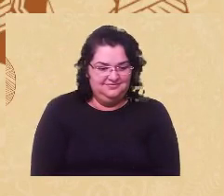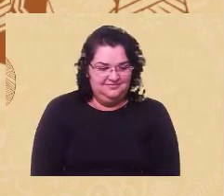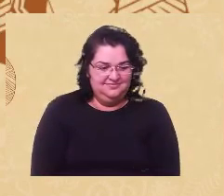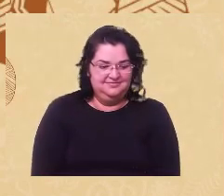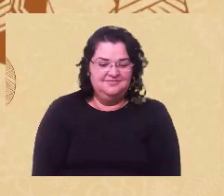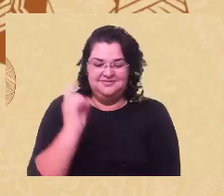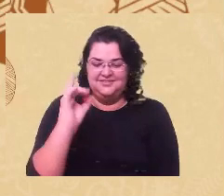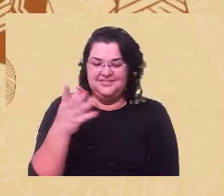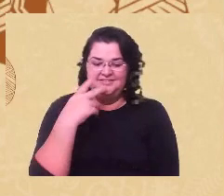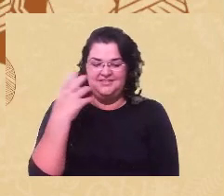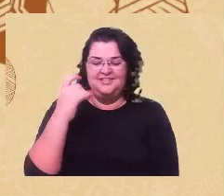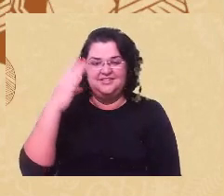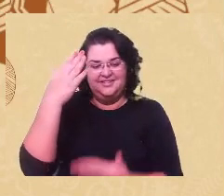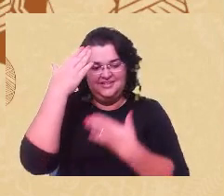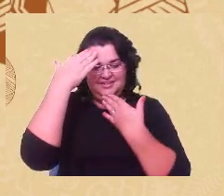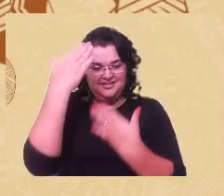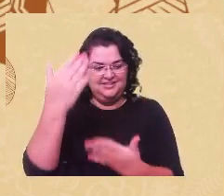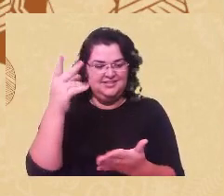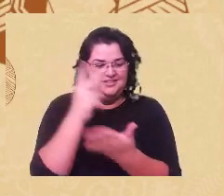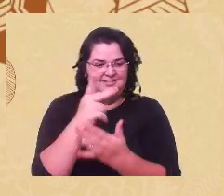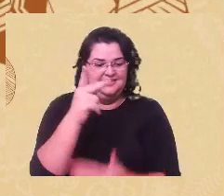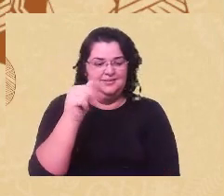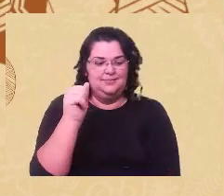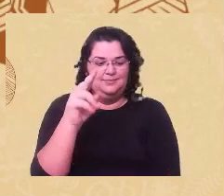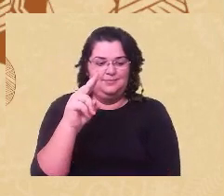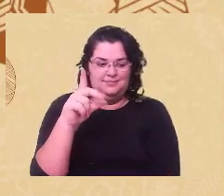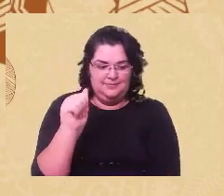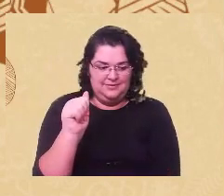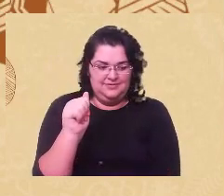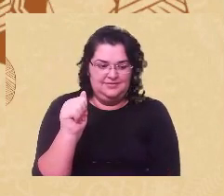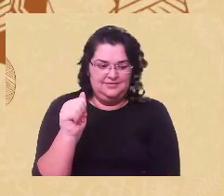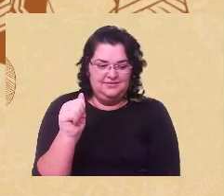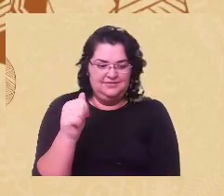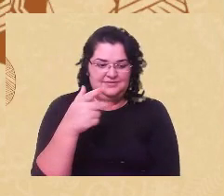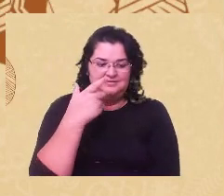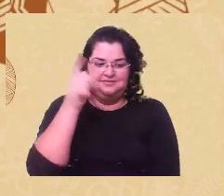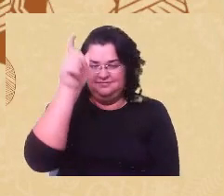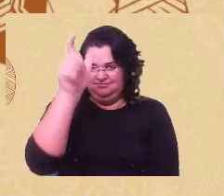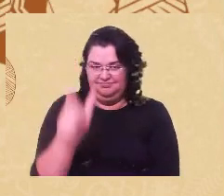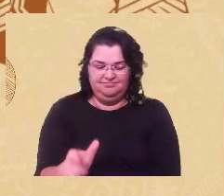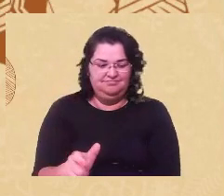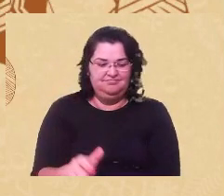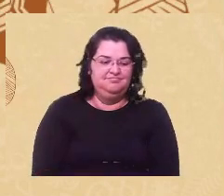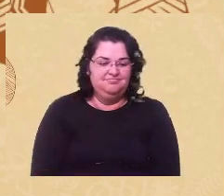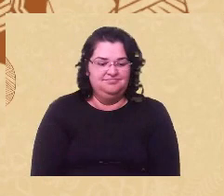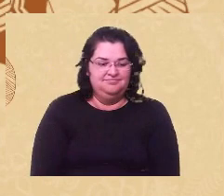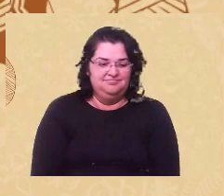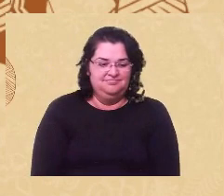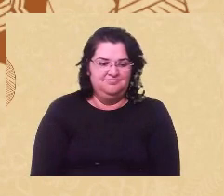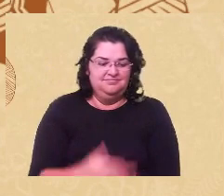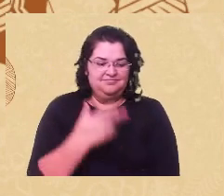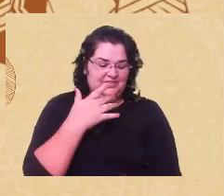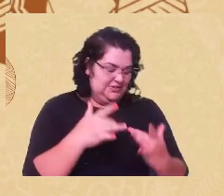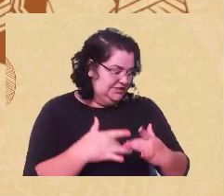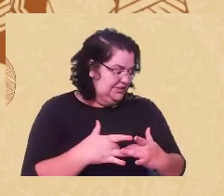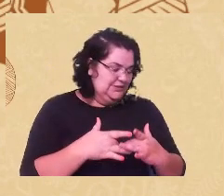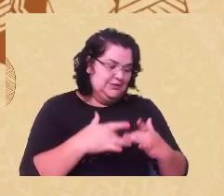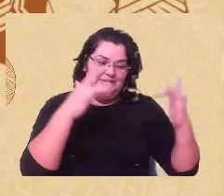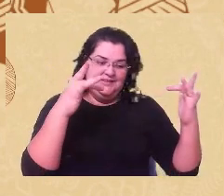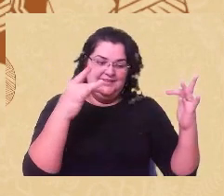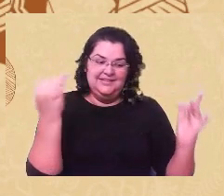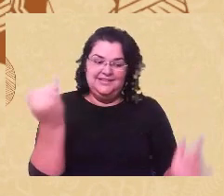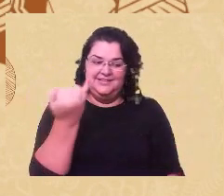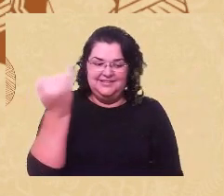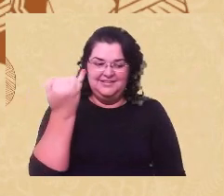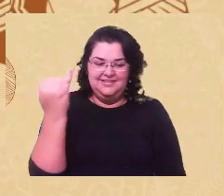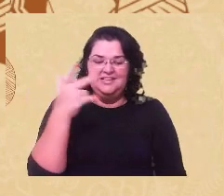a Paula. Paula, você encheu meu coração no dia de hoje. Axé para o